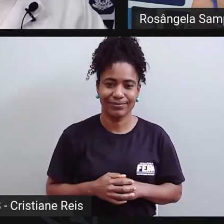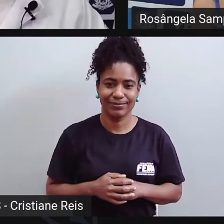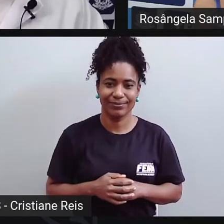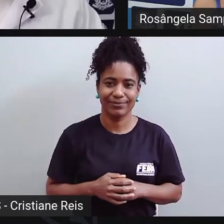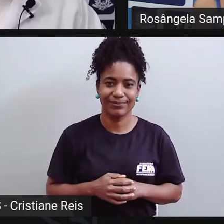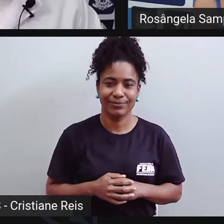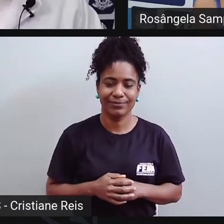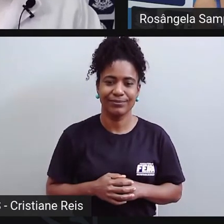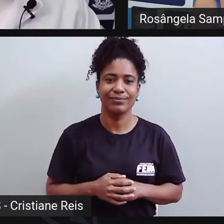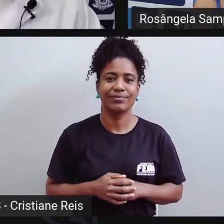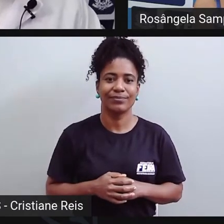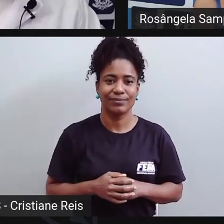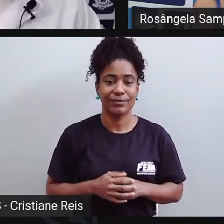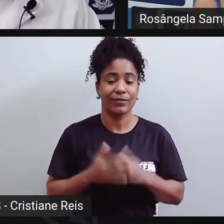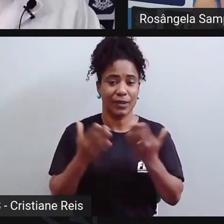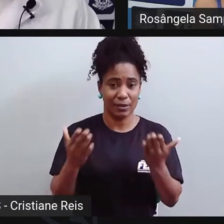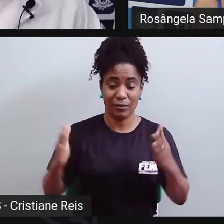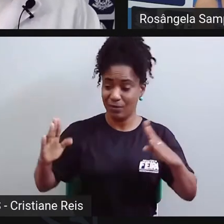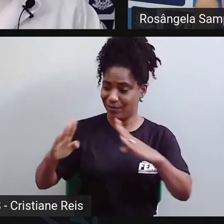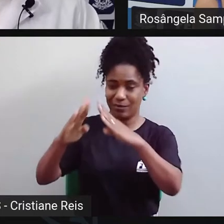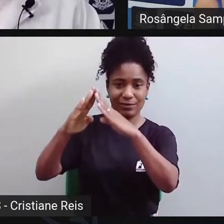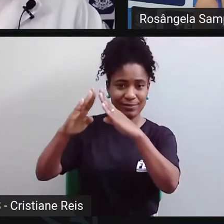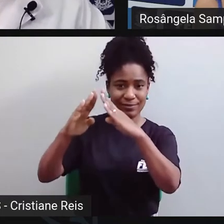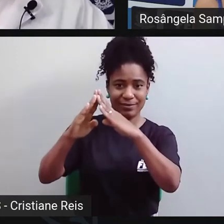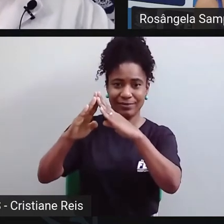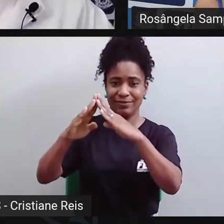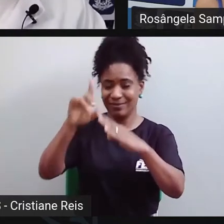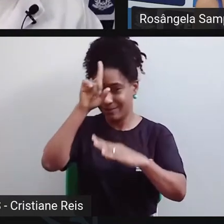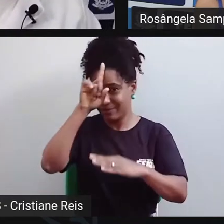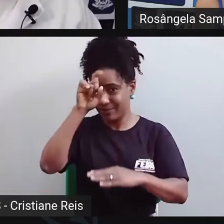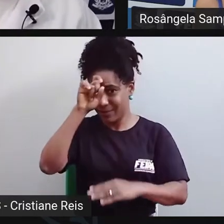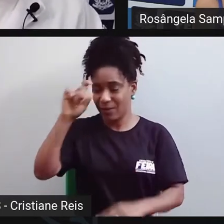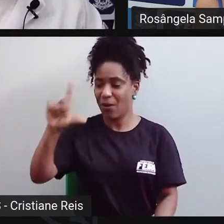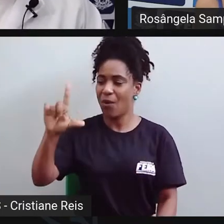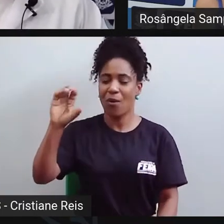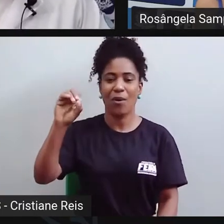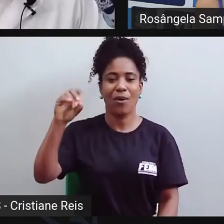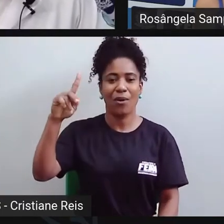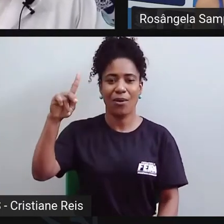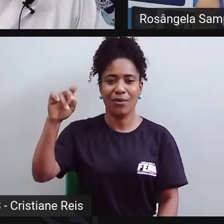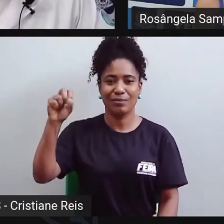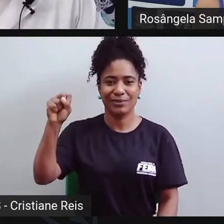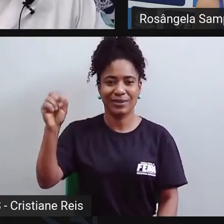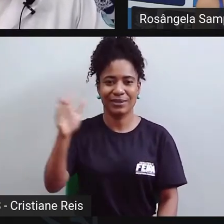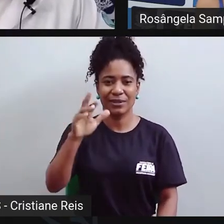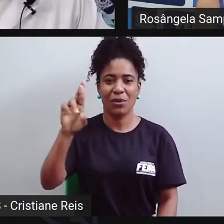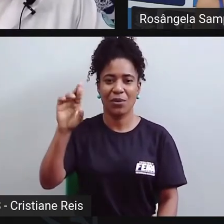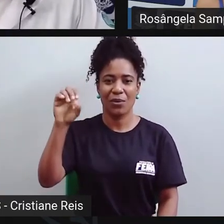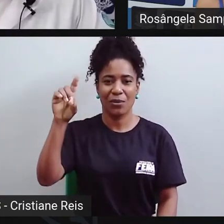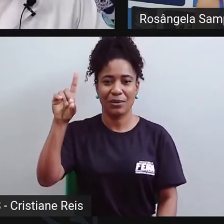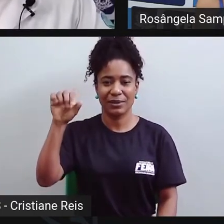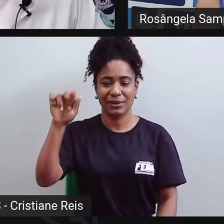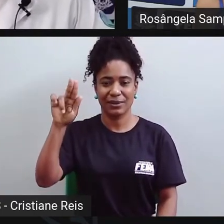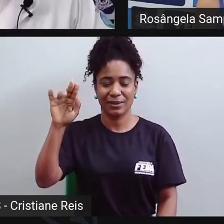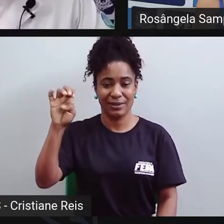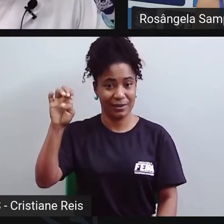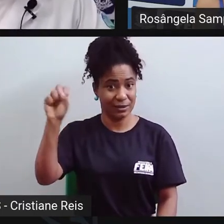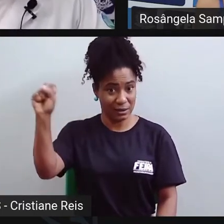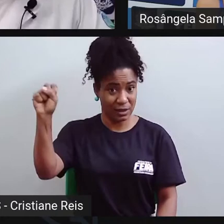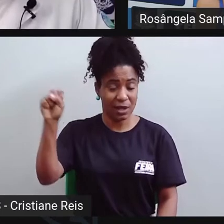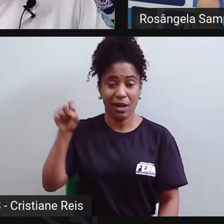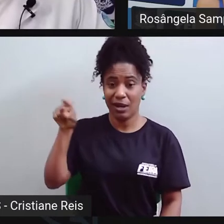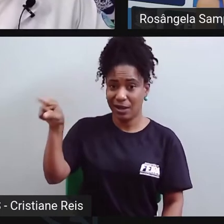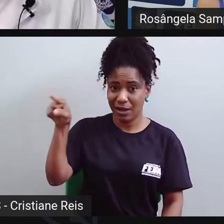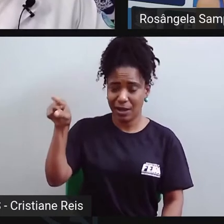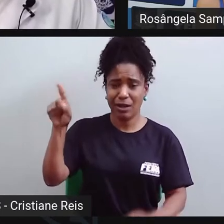O Lopes Rodrigues, por exemplo, que é um local, um dos seus locais de trabalho, ele é um hospital muito comentado aqui na